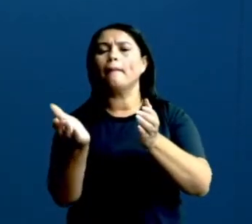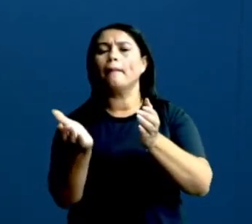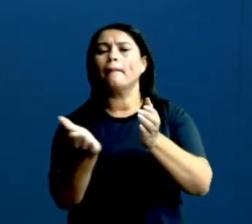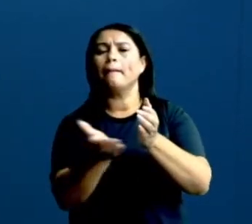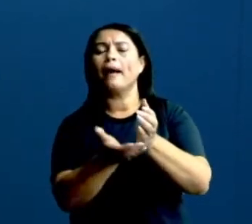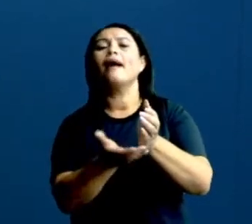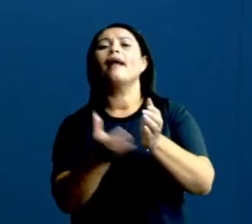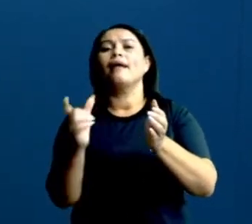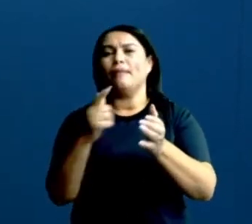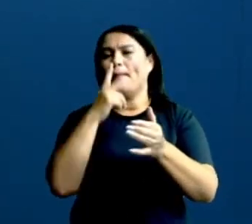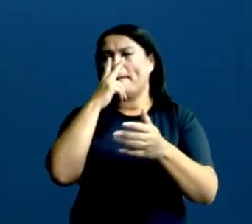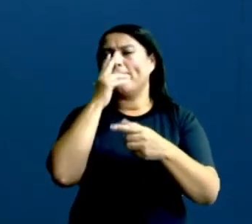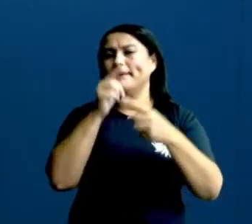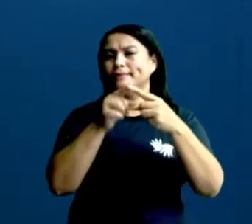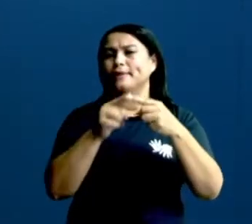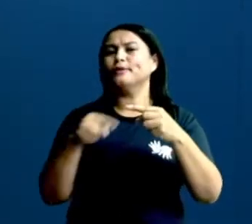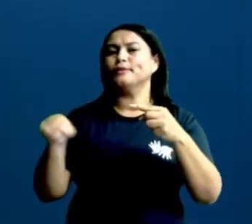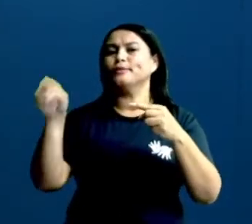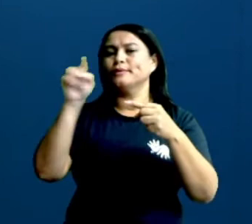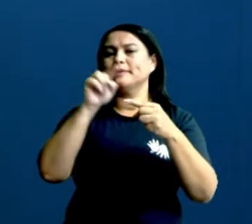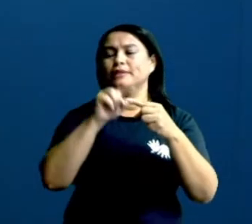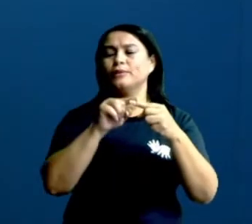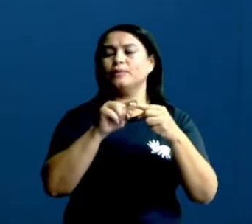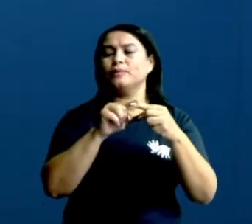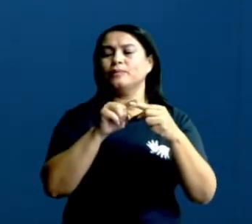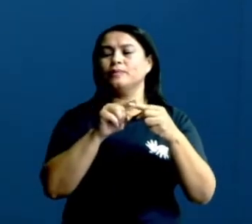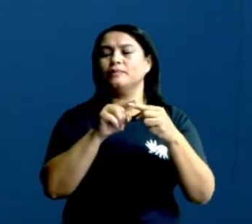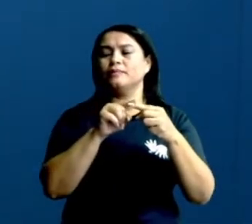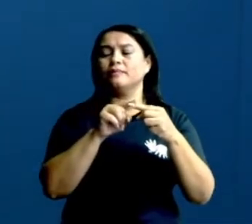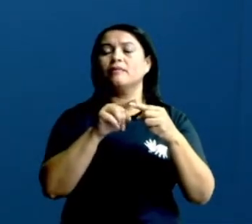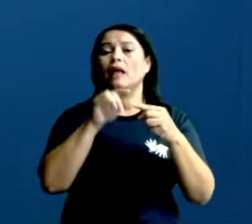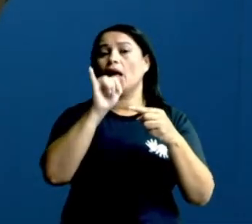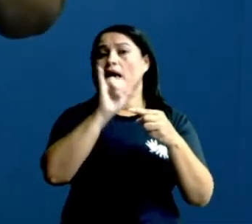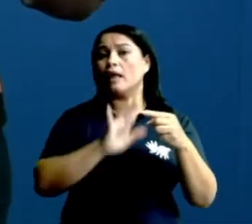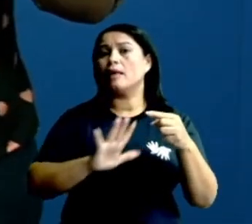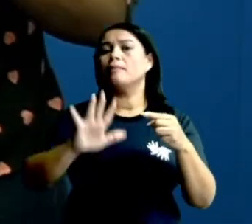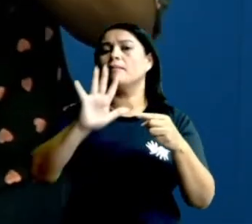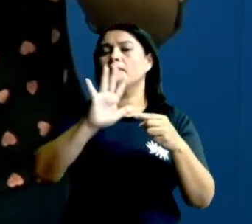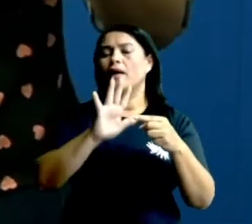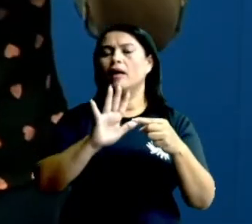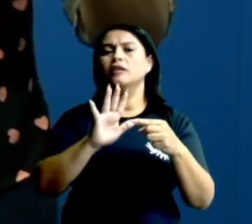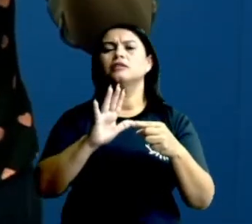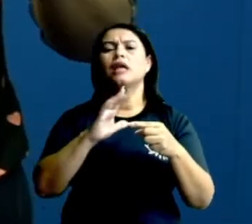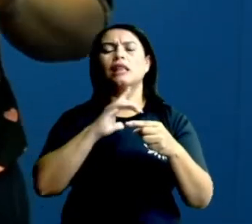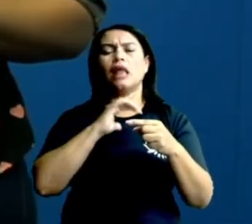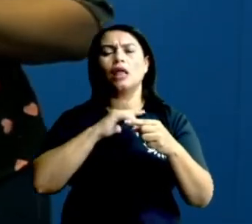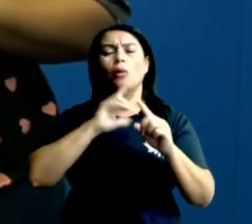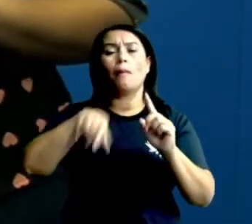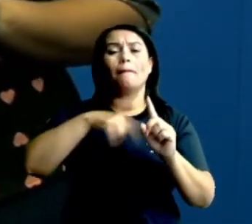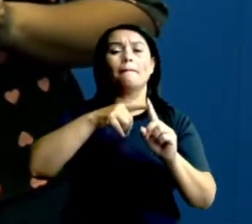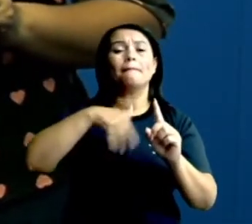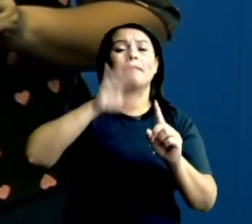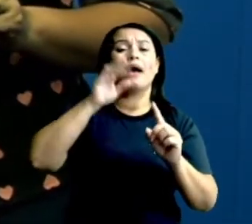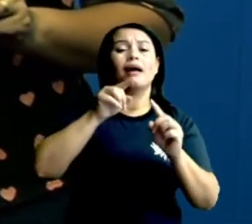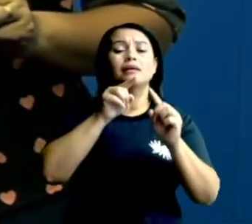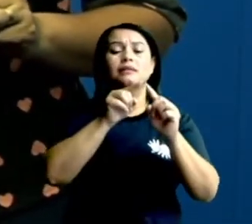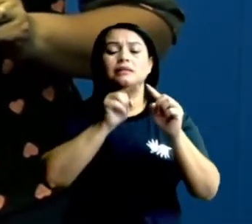mais de um círculo, não é verdade? Ou seja, a figura geométrica, quanto mais lados ela tiver,